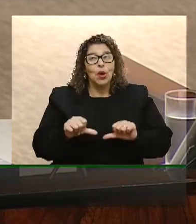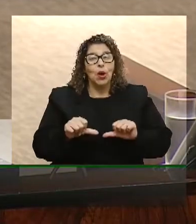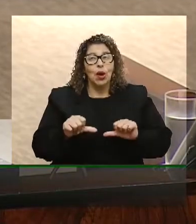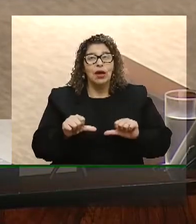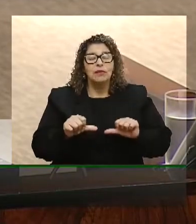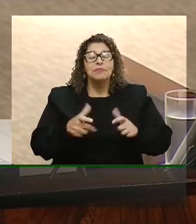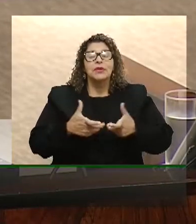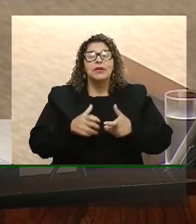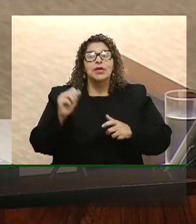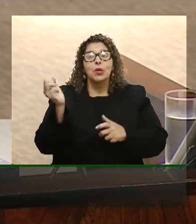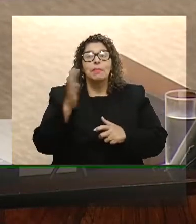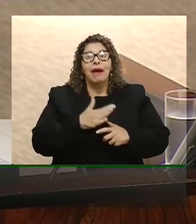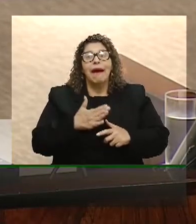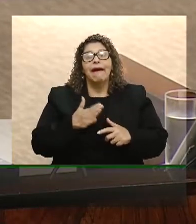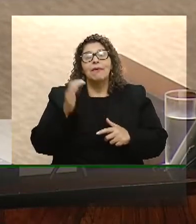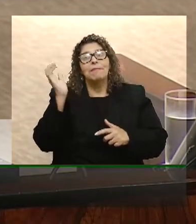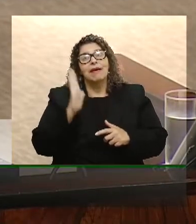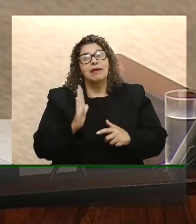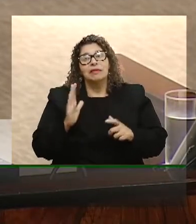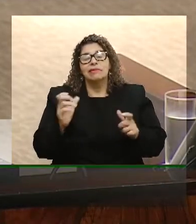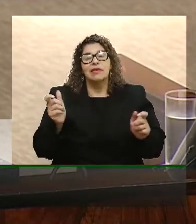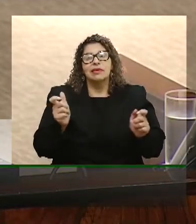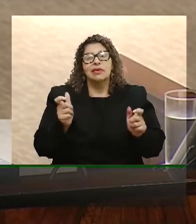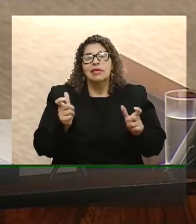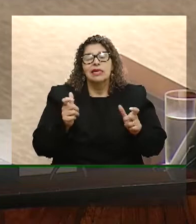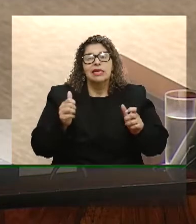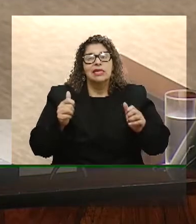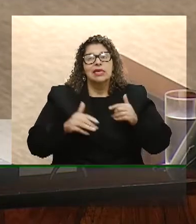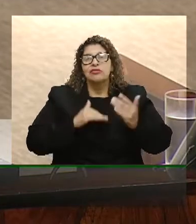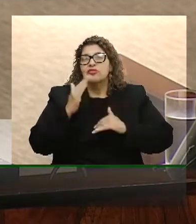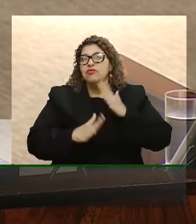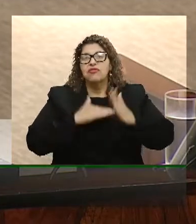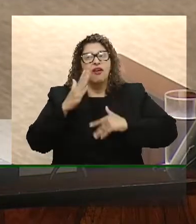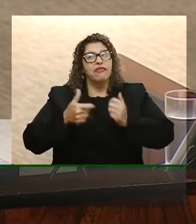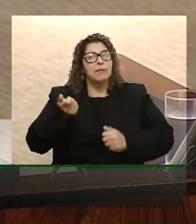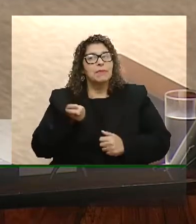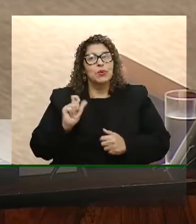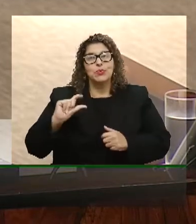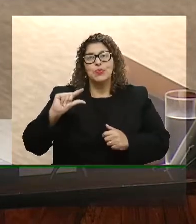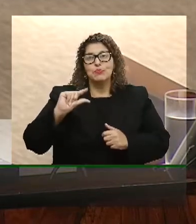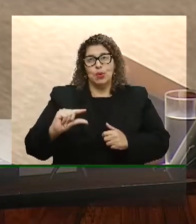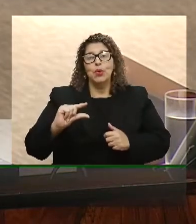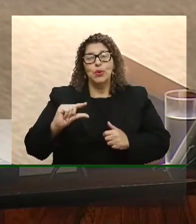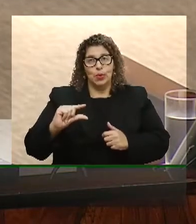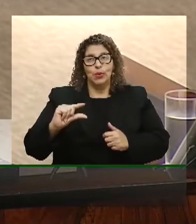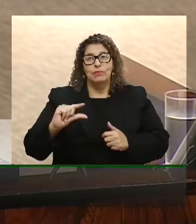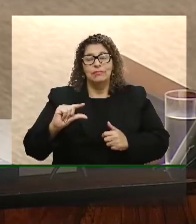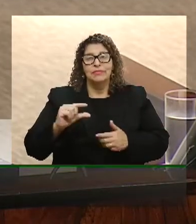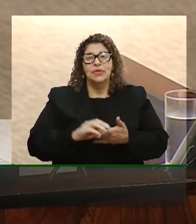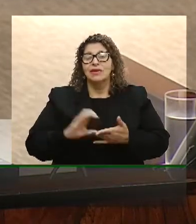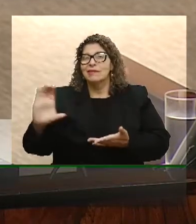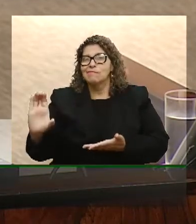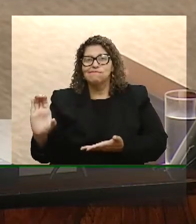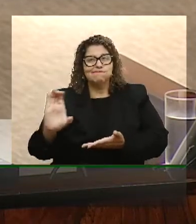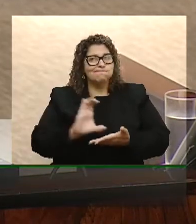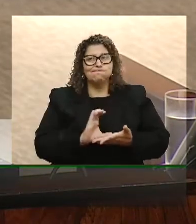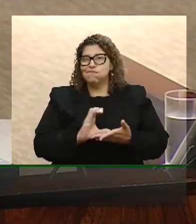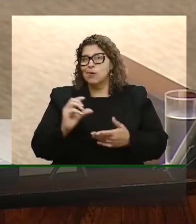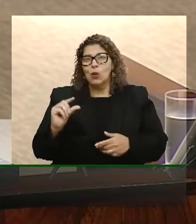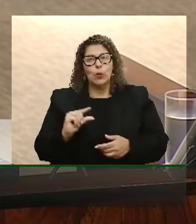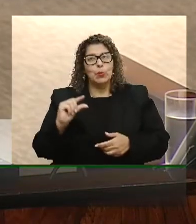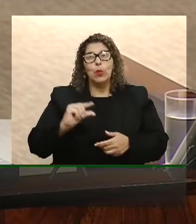arrecadação pública que acaba crescendo pouco, porque uma economia que não cresce também não se arrecada tributação suficiente